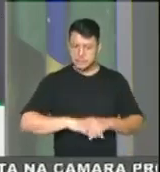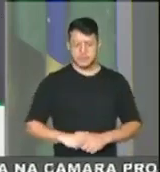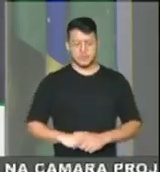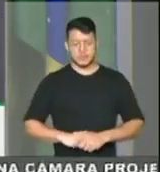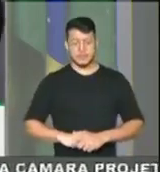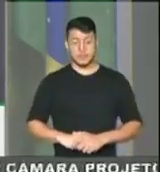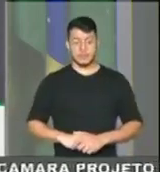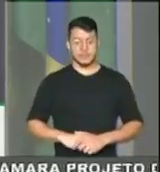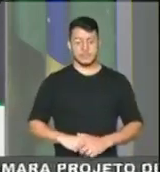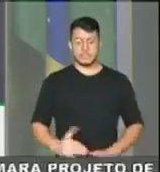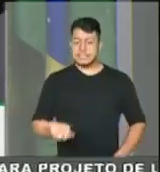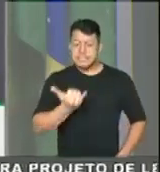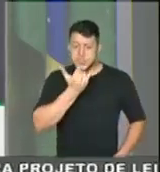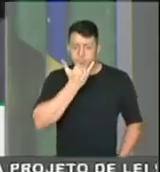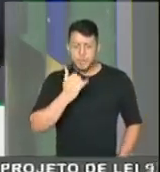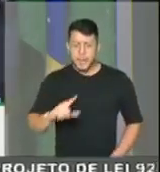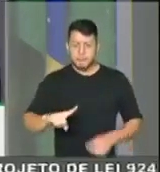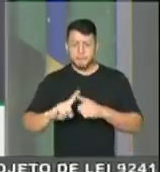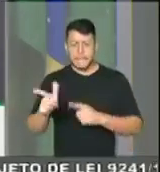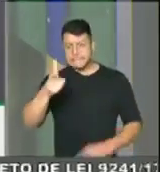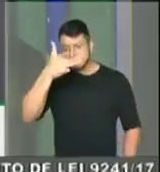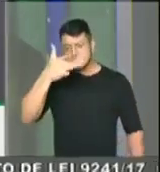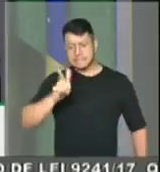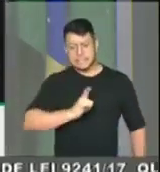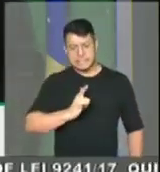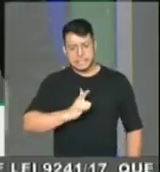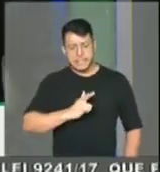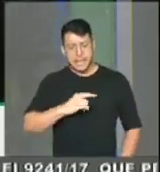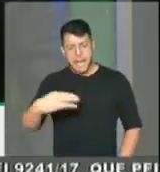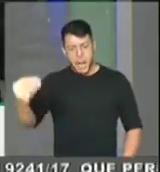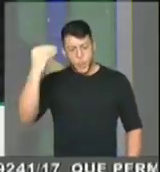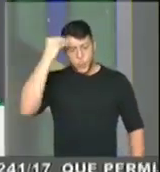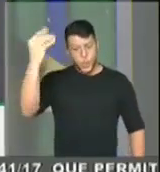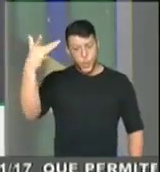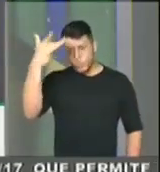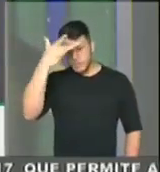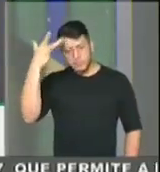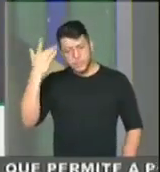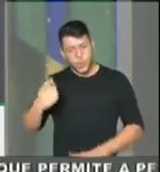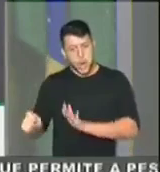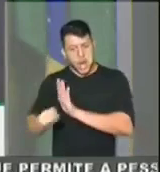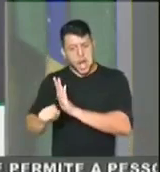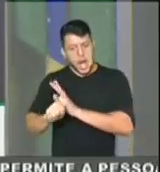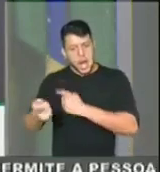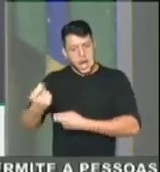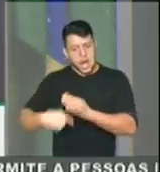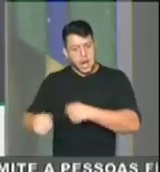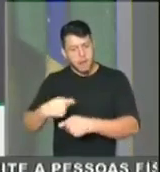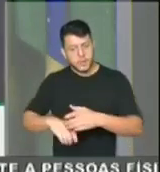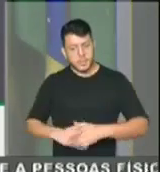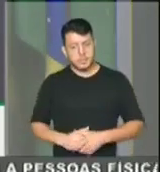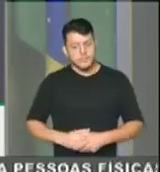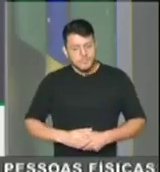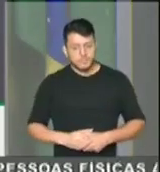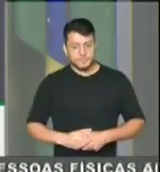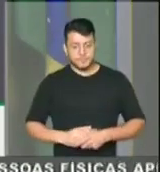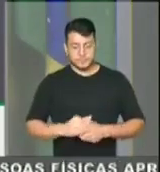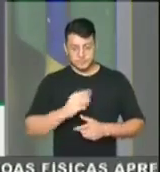que que não criminaliza o vagabundo do tráfico? Por que que não criminaliza